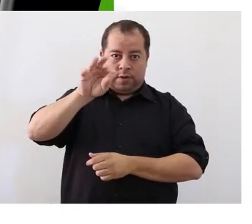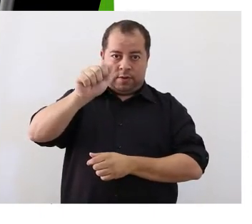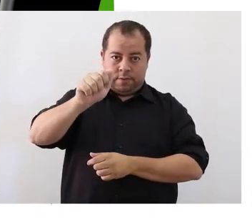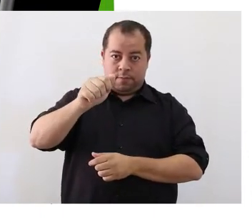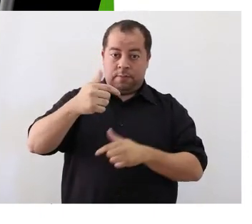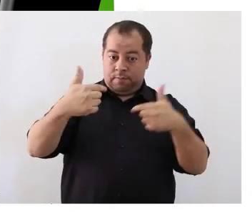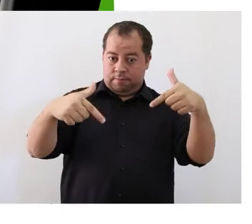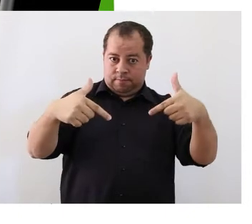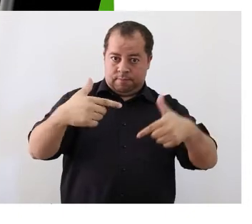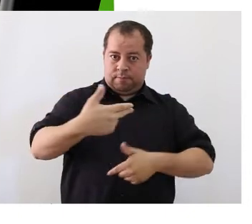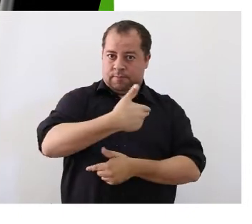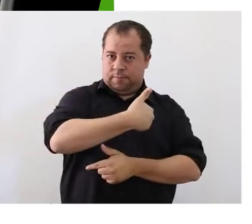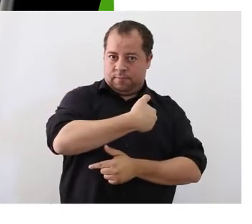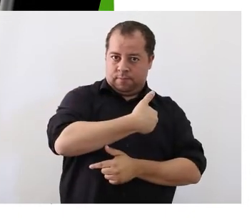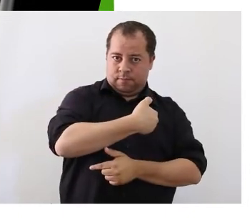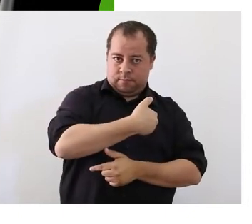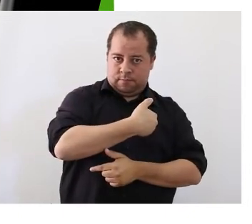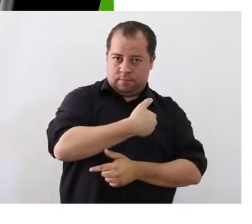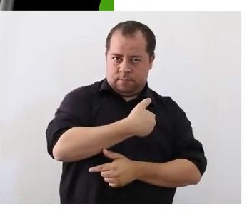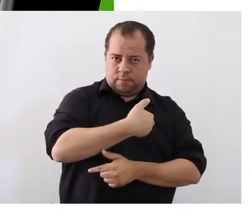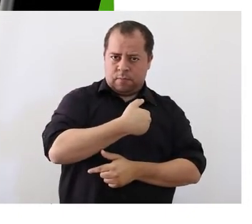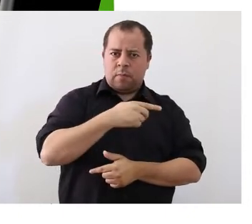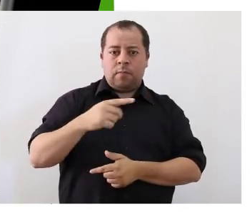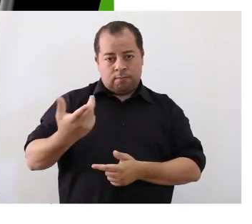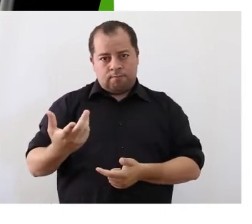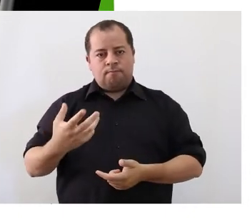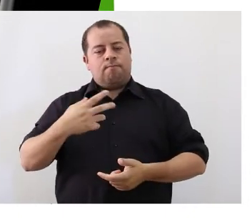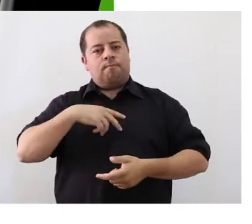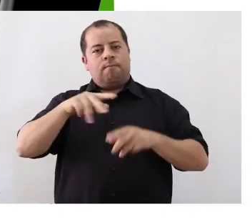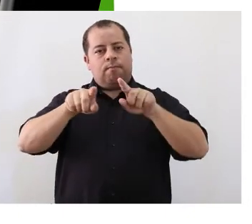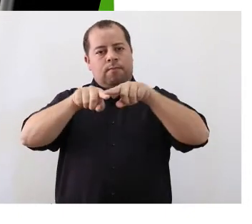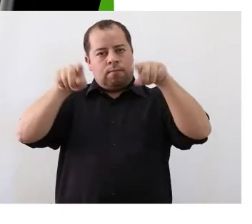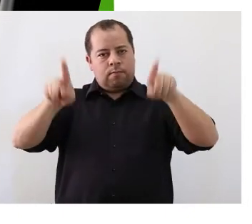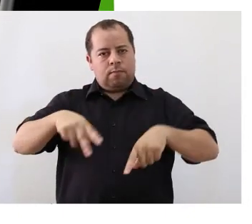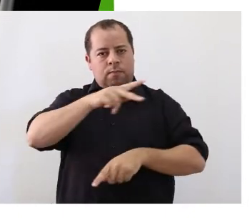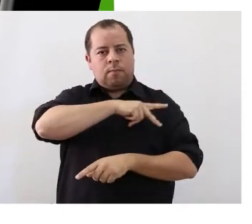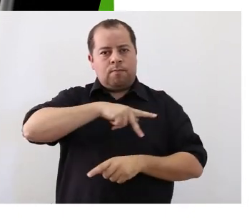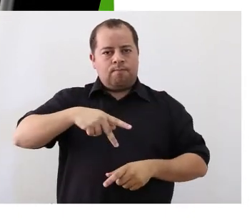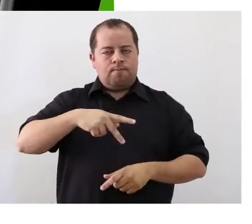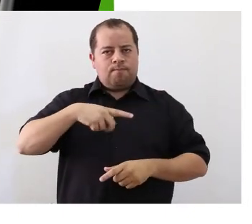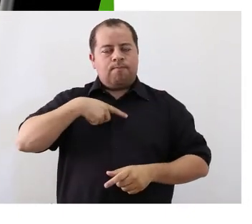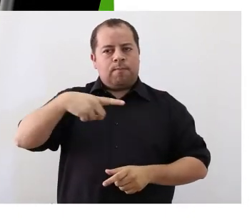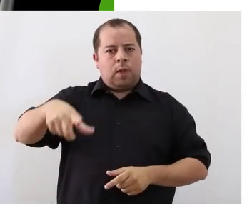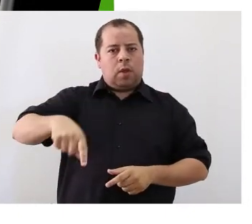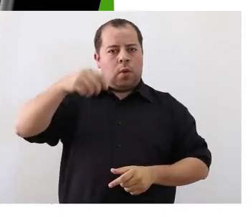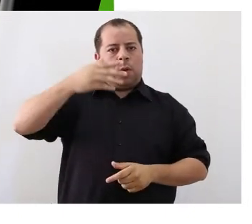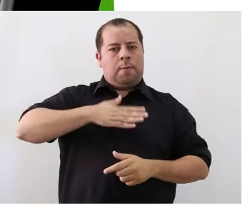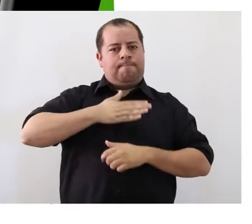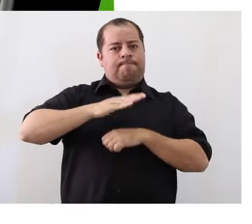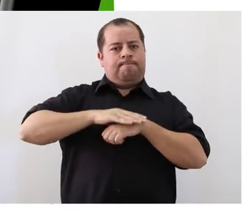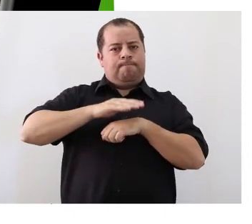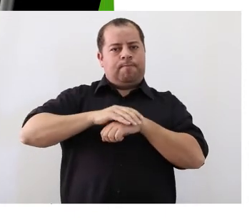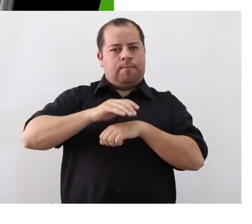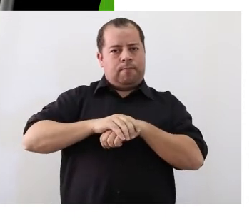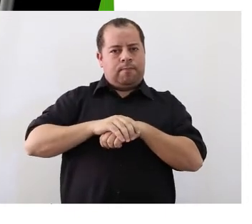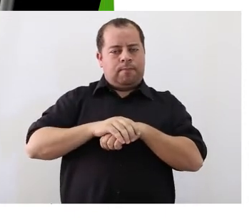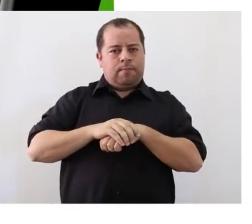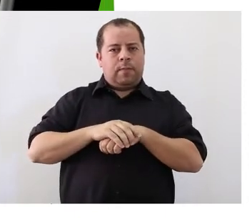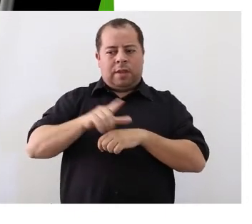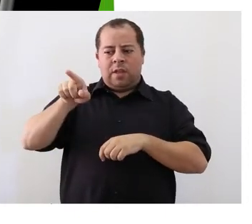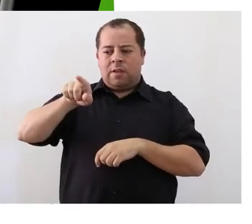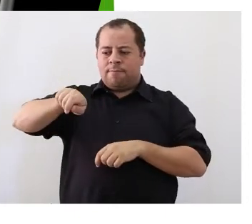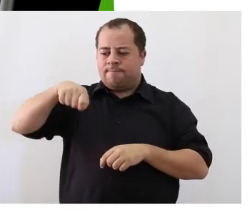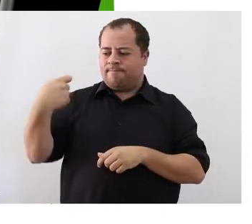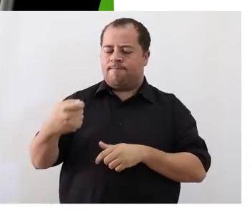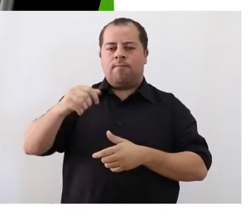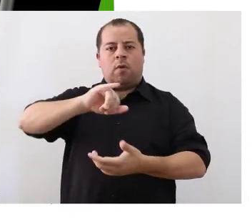audiovisual do Campus São Borja. Ser um servidor público é uma escolha pessoal, é uma